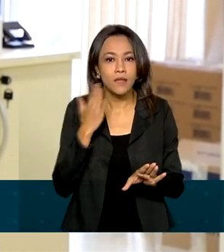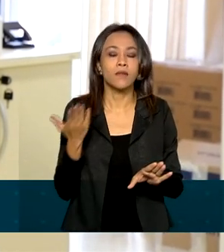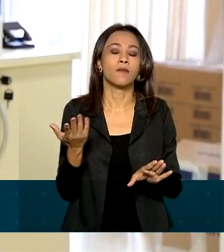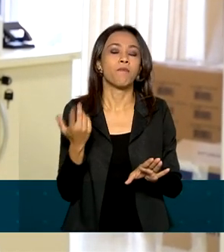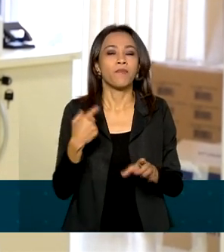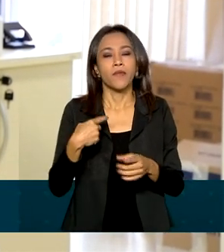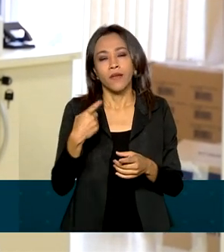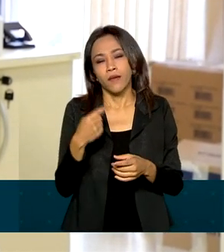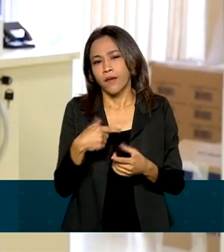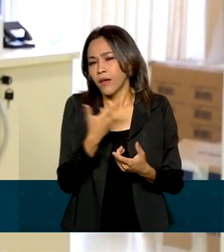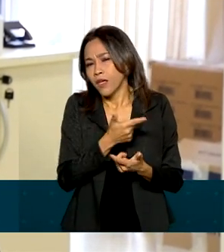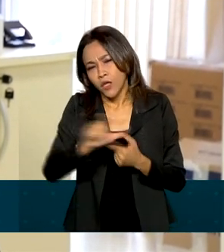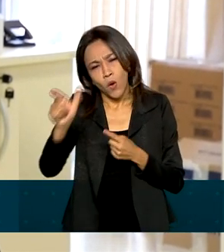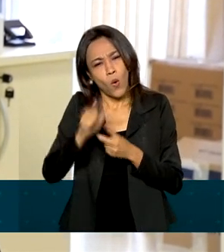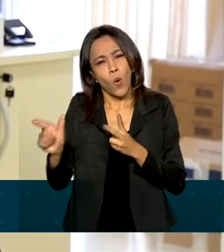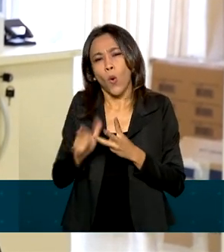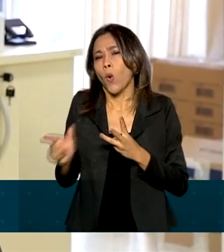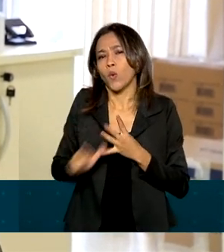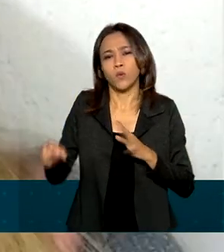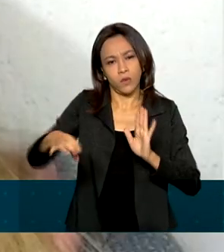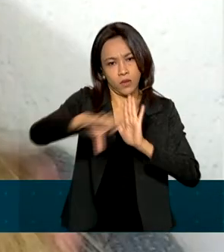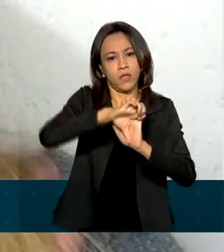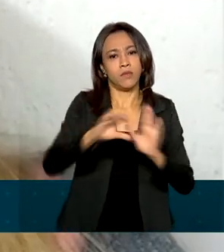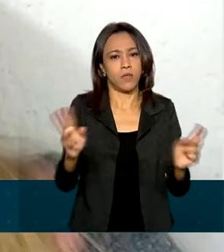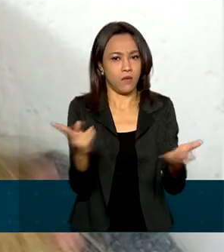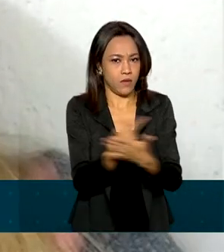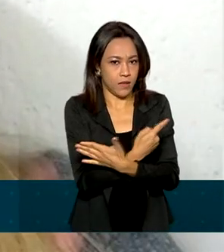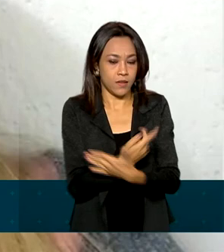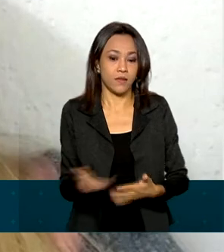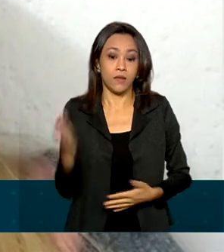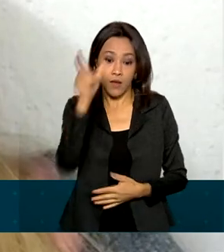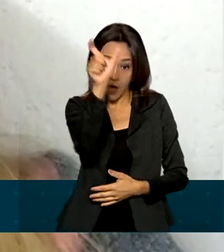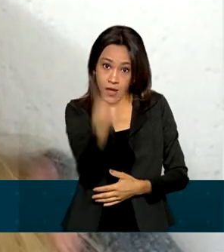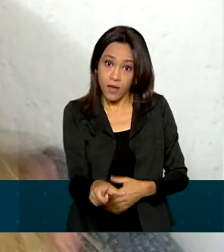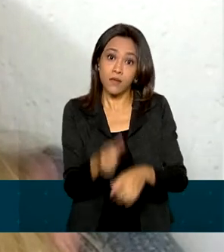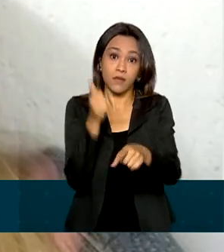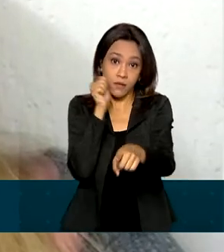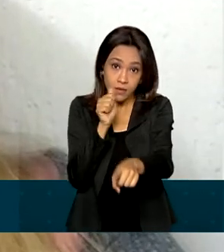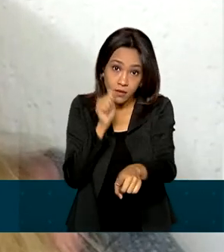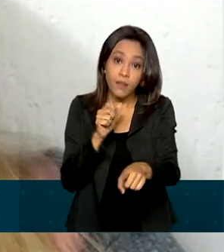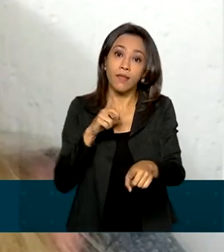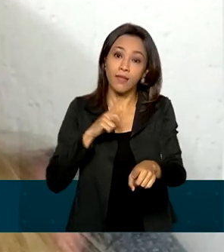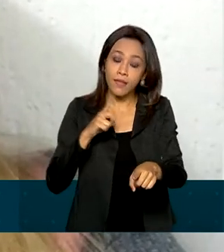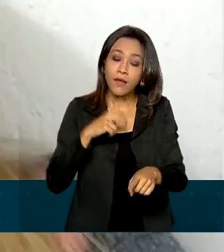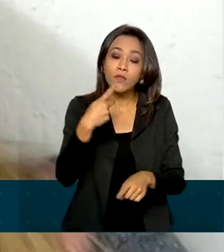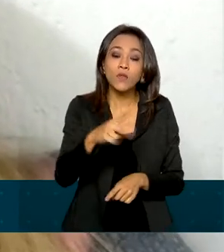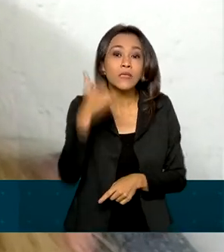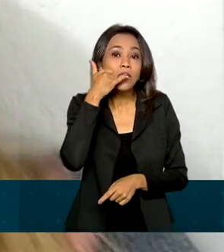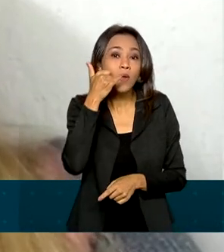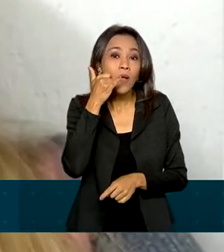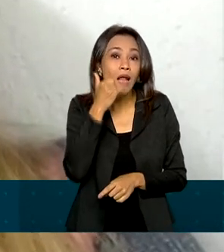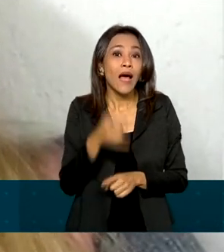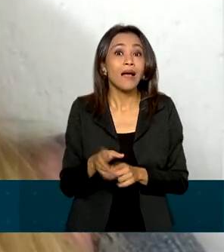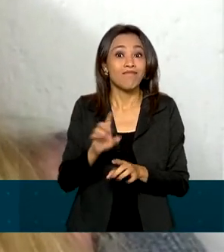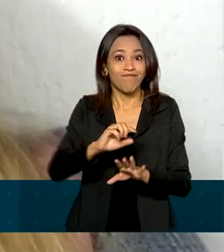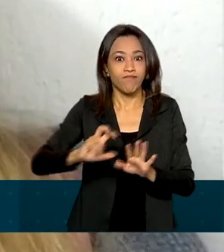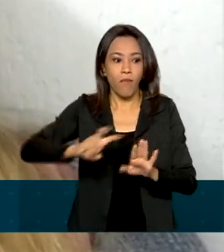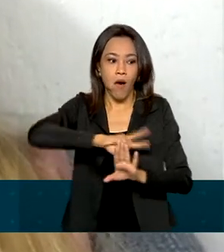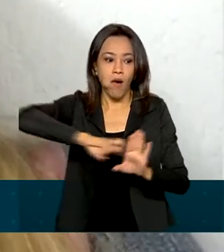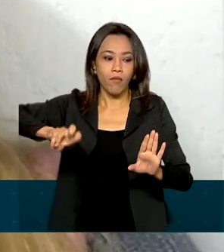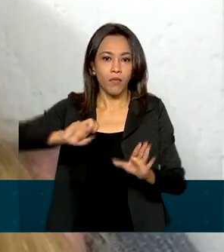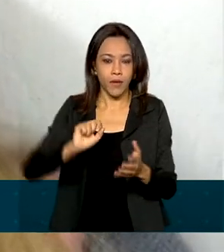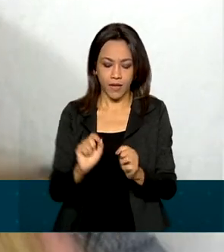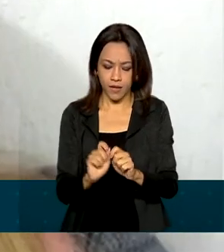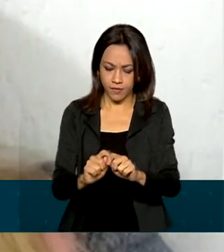estelionato e outros crimes cometidos pela internet. Esse foi o caso da Ludmilla, que teve o celular hackeado ao clicar em um